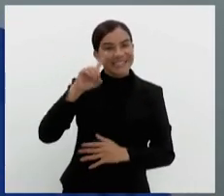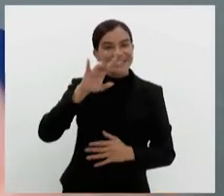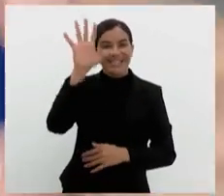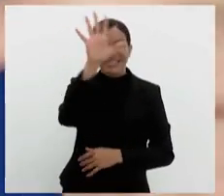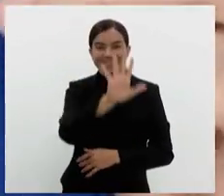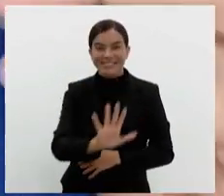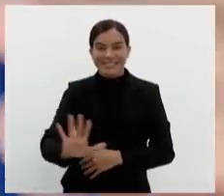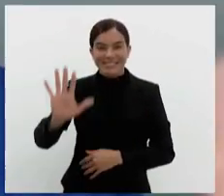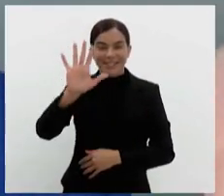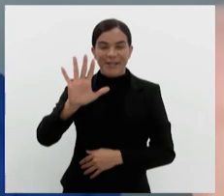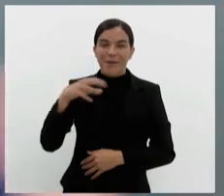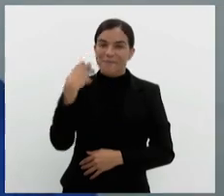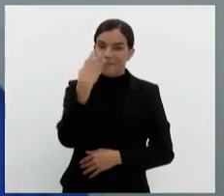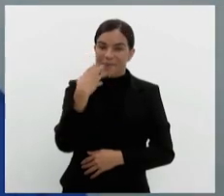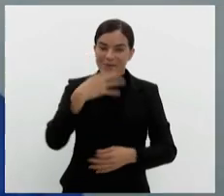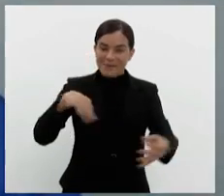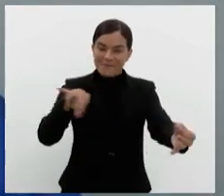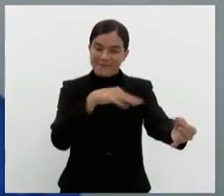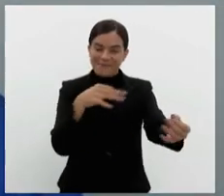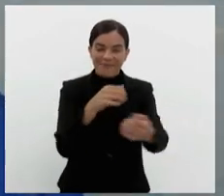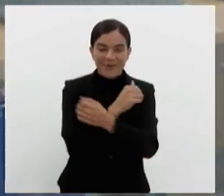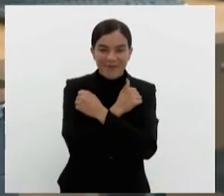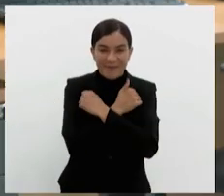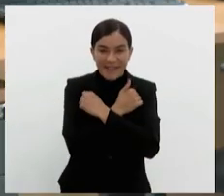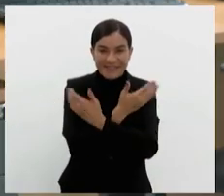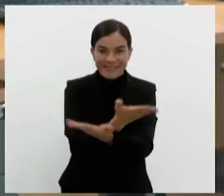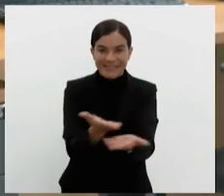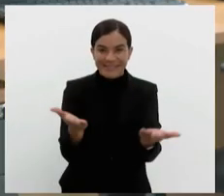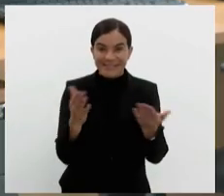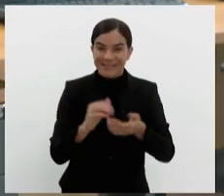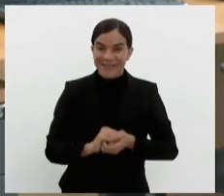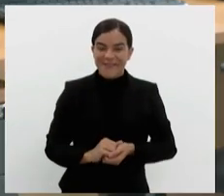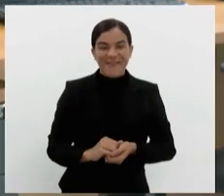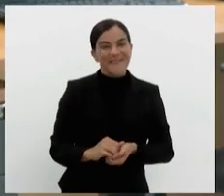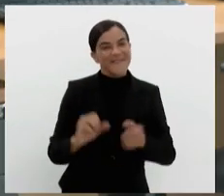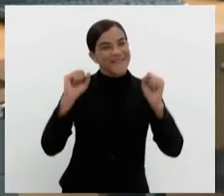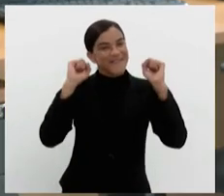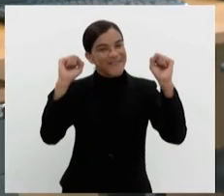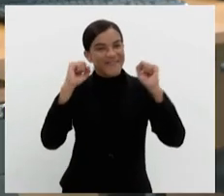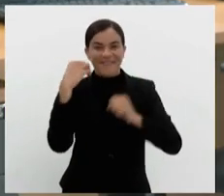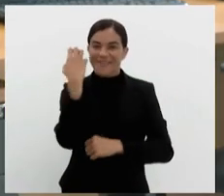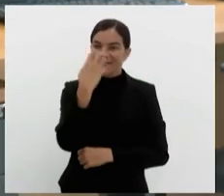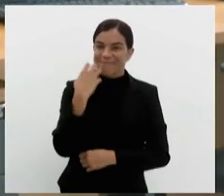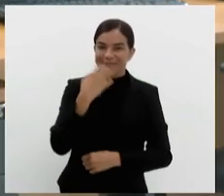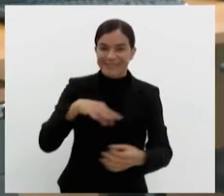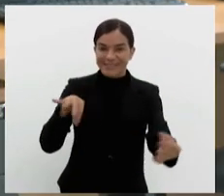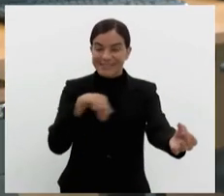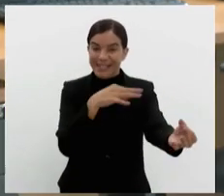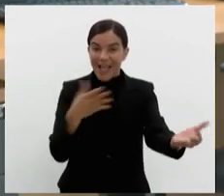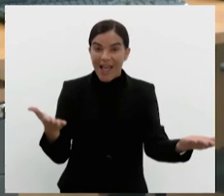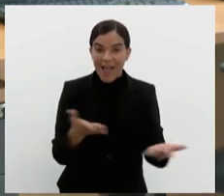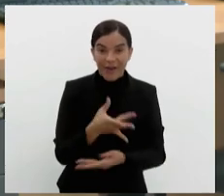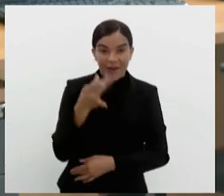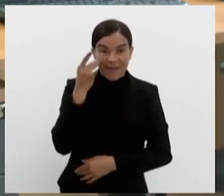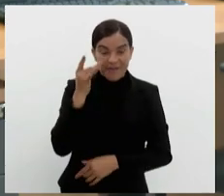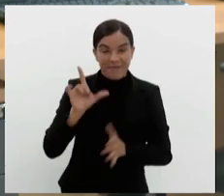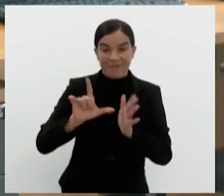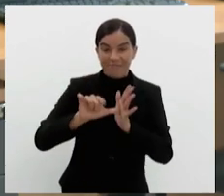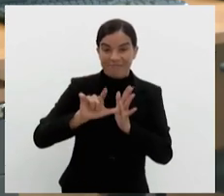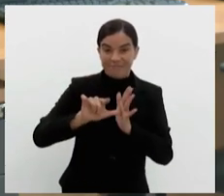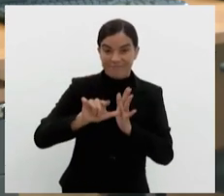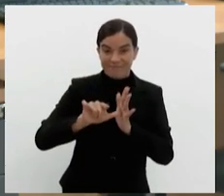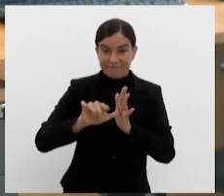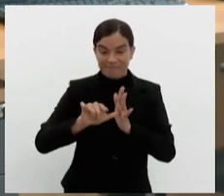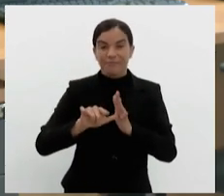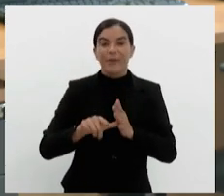Clássica e abraços a todos. Viva a Música Clássica. Vamos ao vivo agora a Central do Brasil, onde